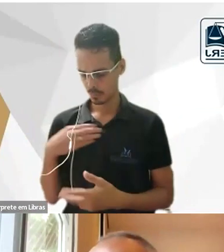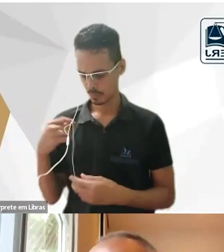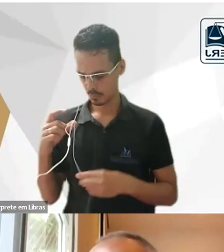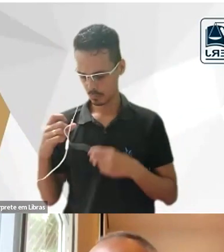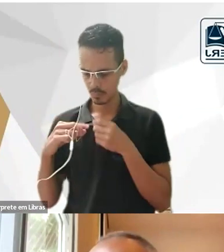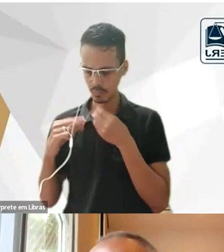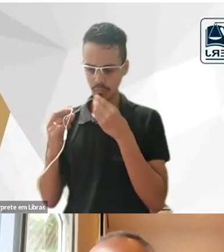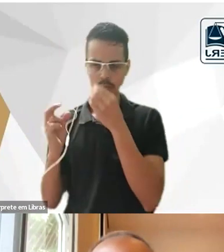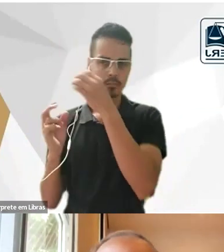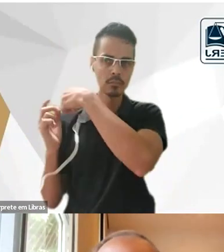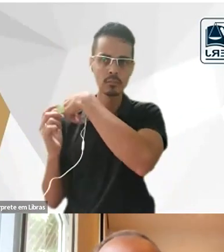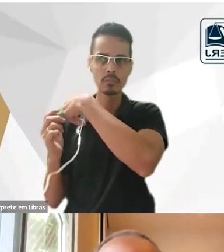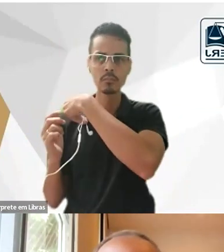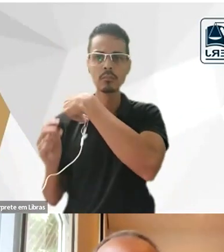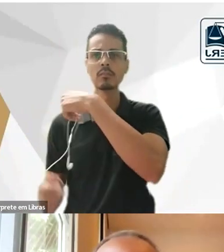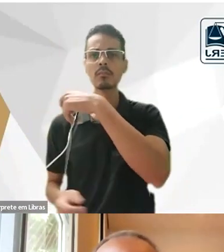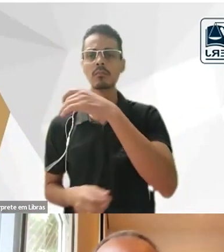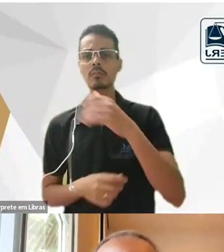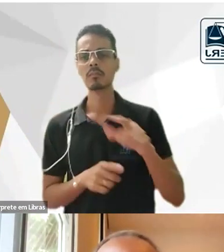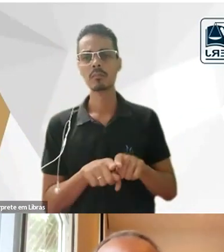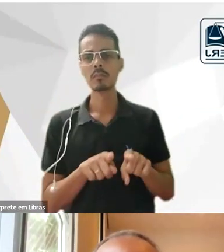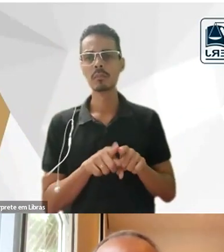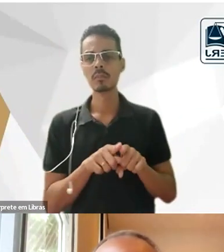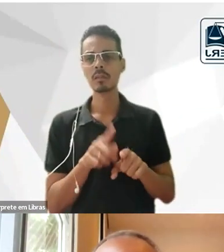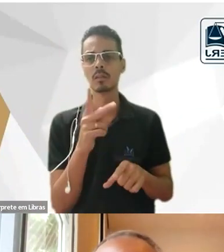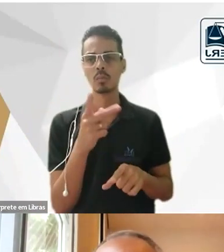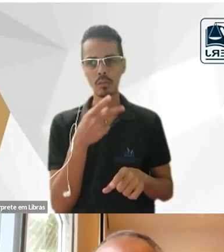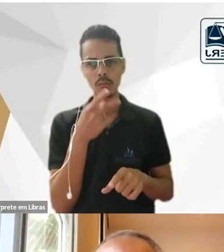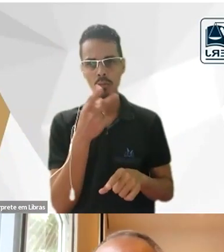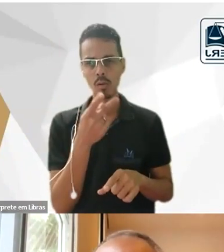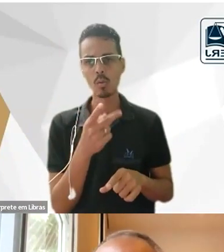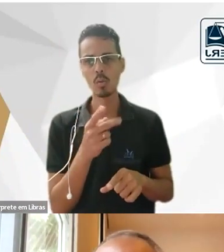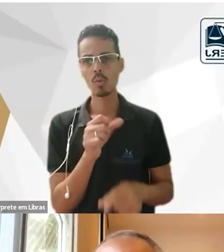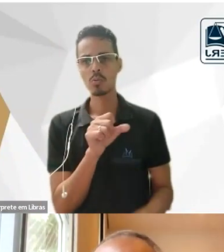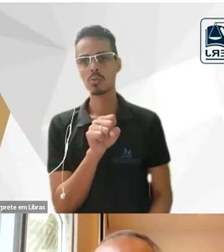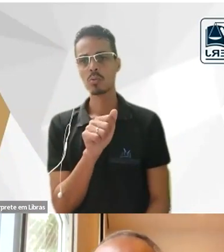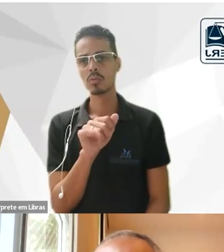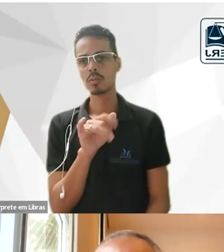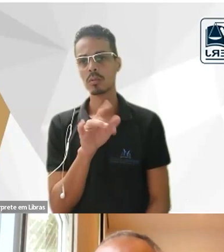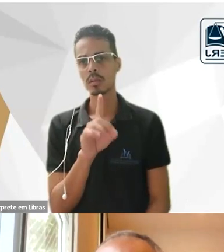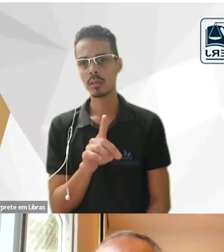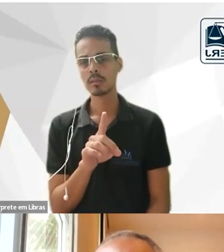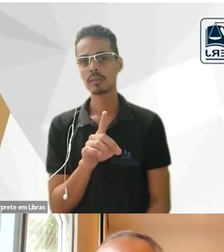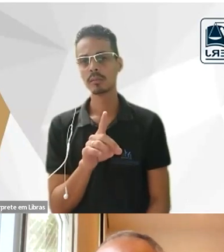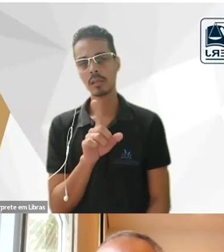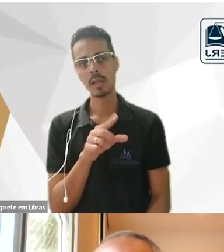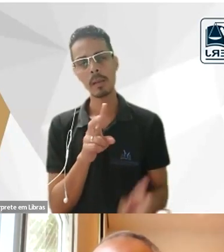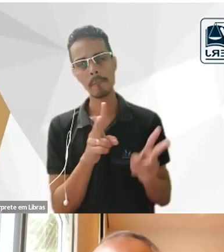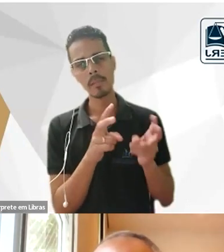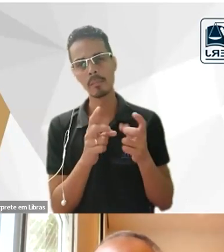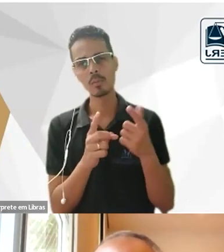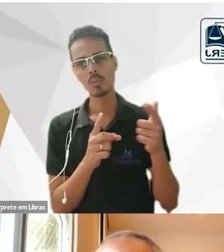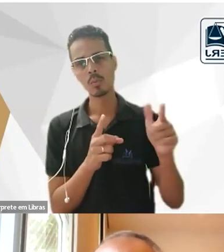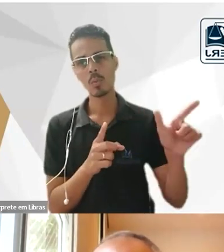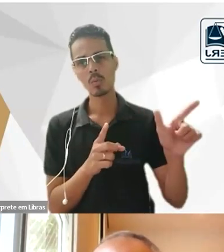senhor no início Eduardo Said porque a questão do orientalismo como a percepção que a gente tem do outro do país imagino